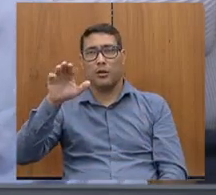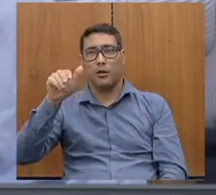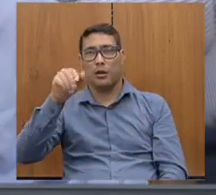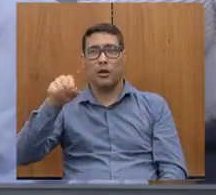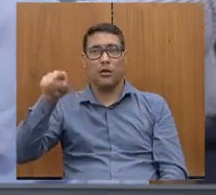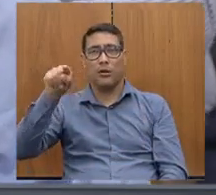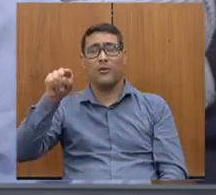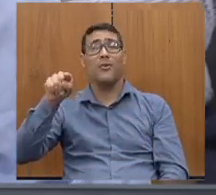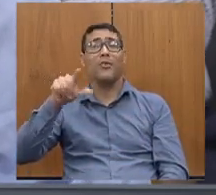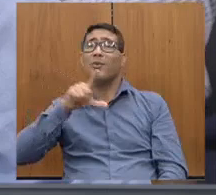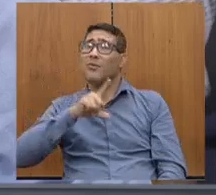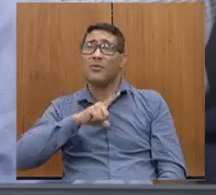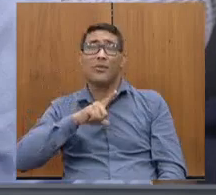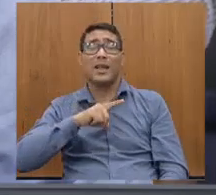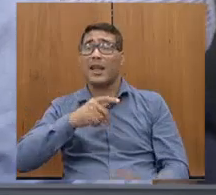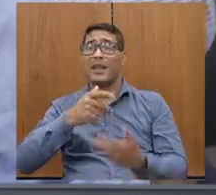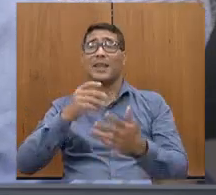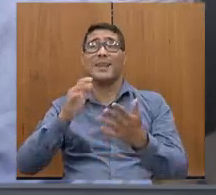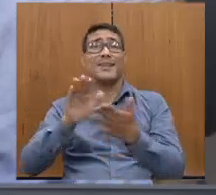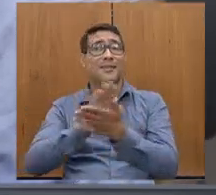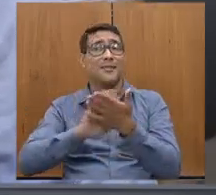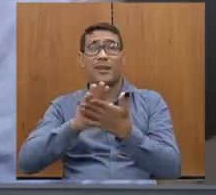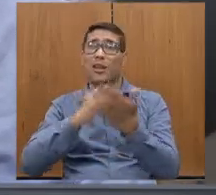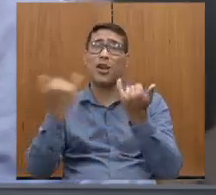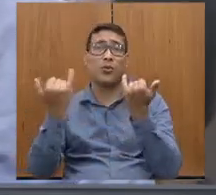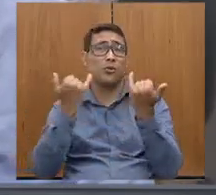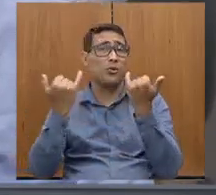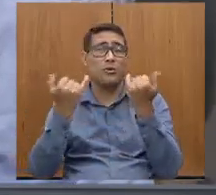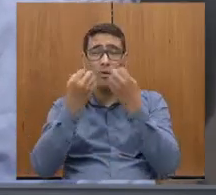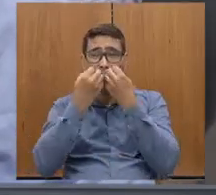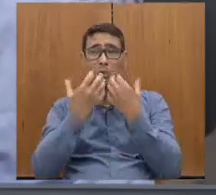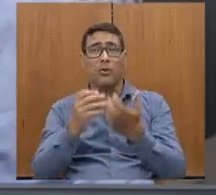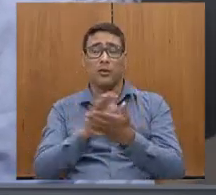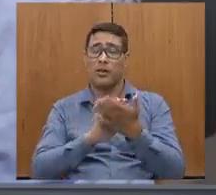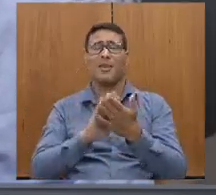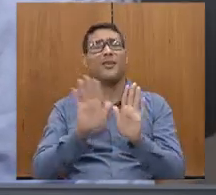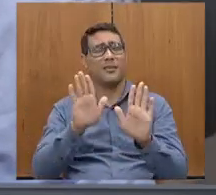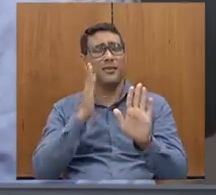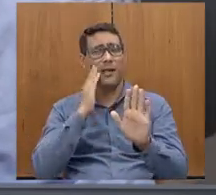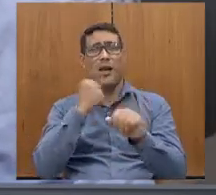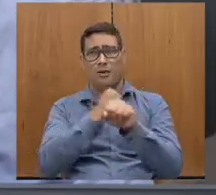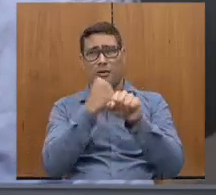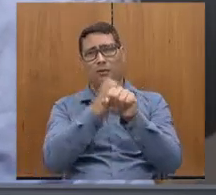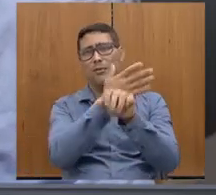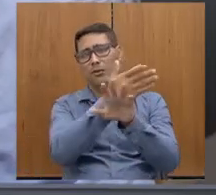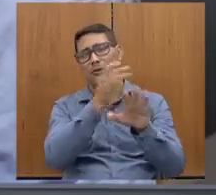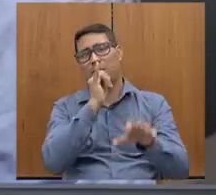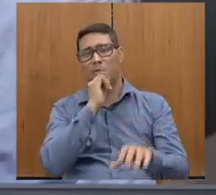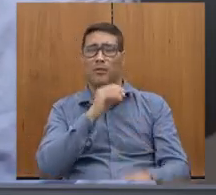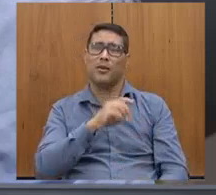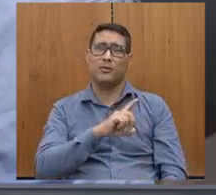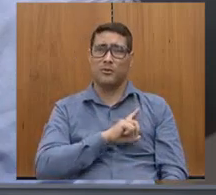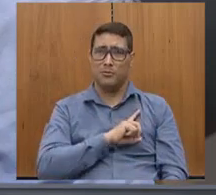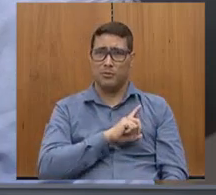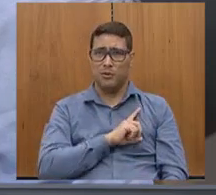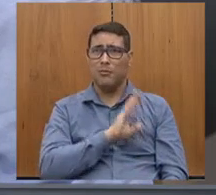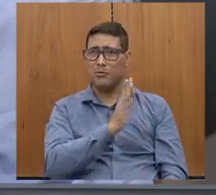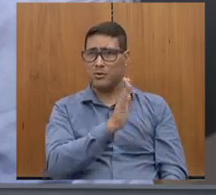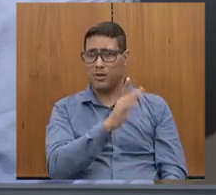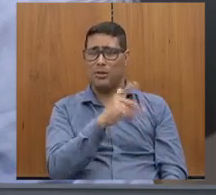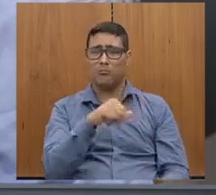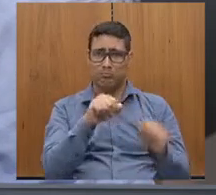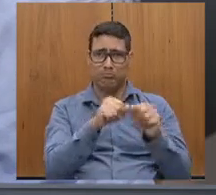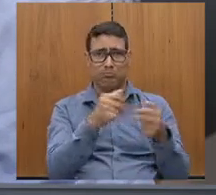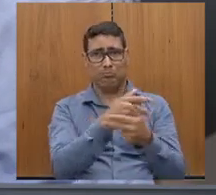lá. E, lógico, as obras estão sendo feitas agora, lá em Divinópolis foram feitas, e São Sebastião, aparentemente, é um problema aí da chuva, mas